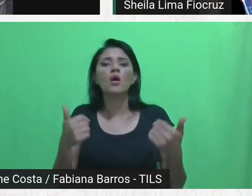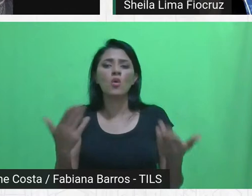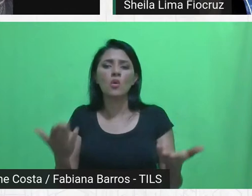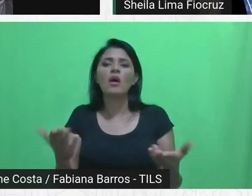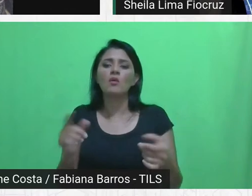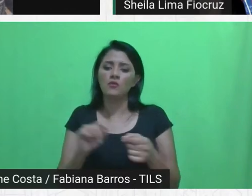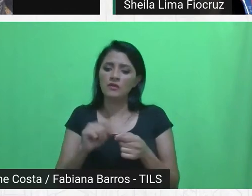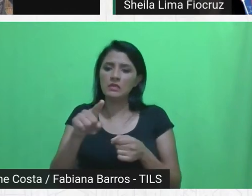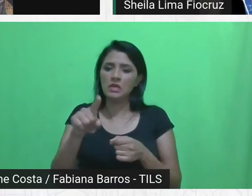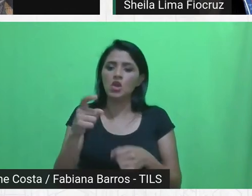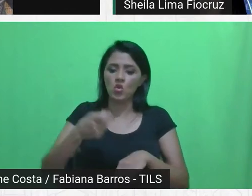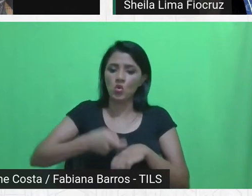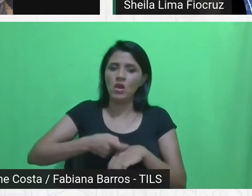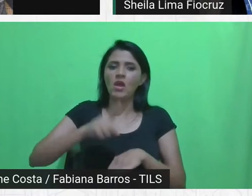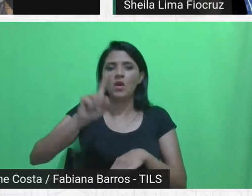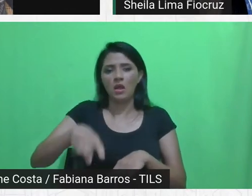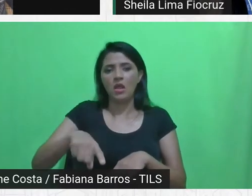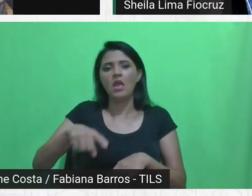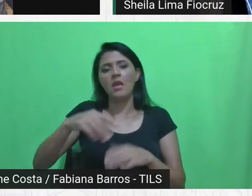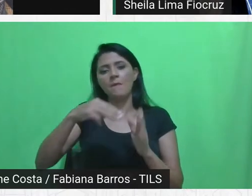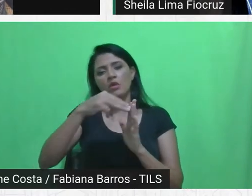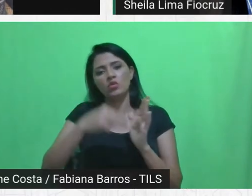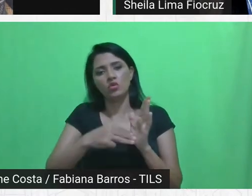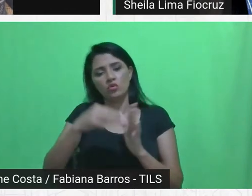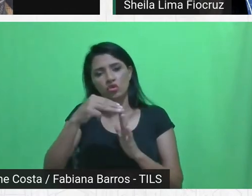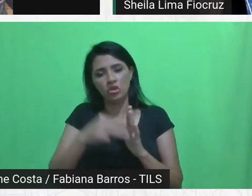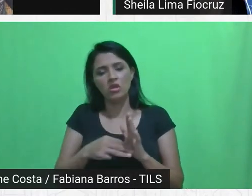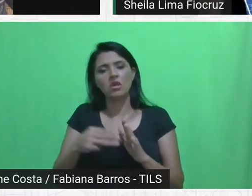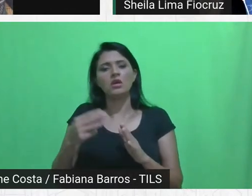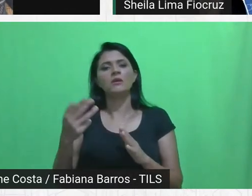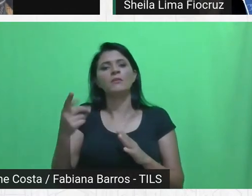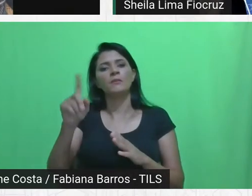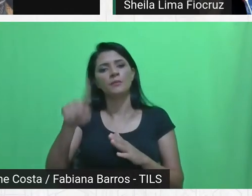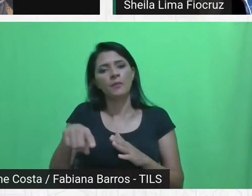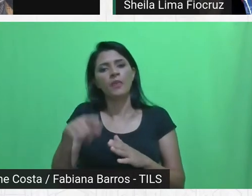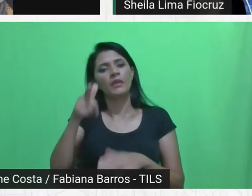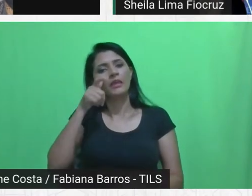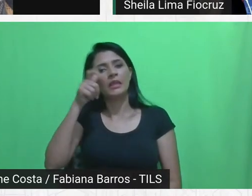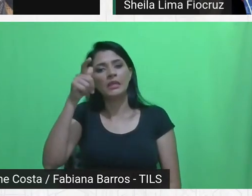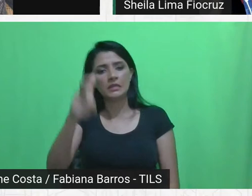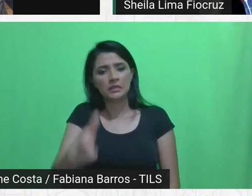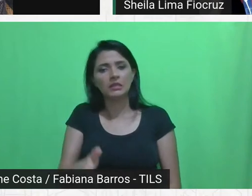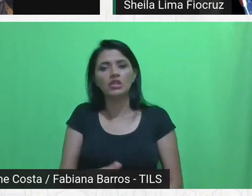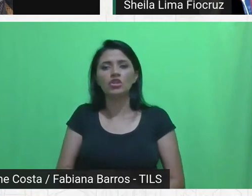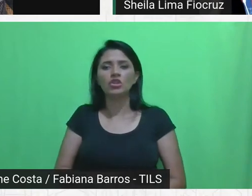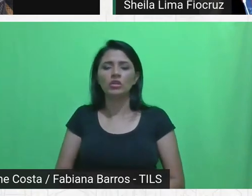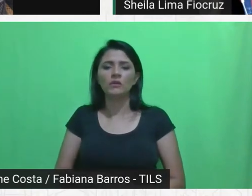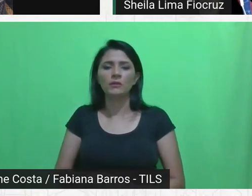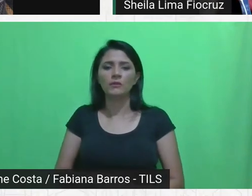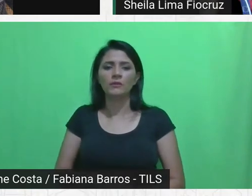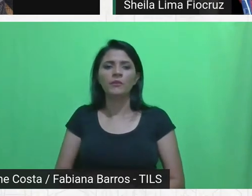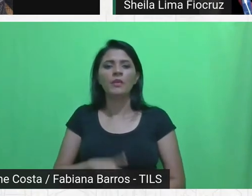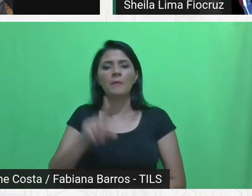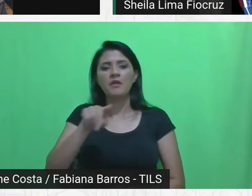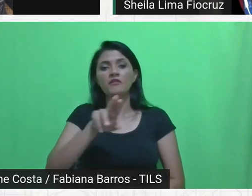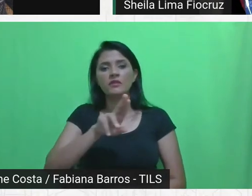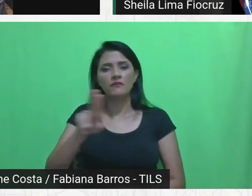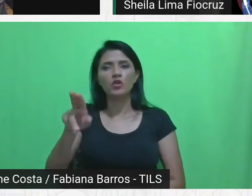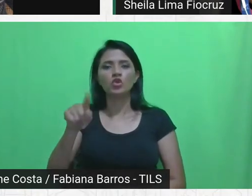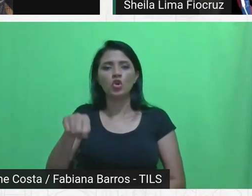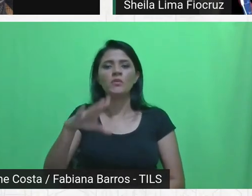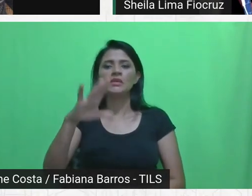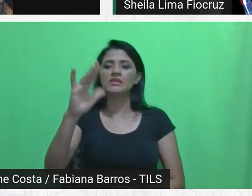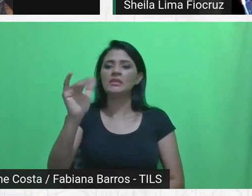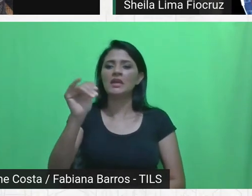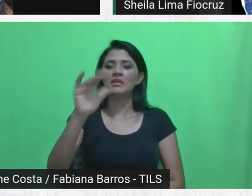concreta é uma metodologia bastante interessante para o que vocês chamam da ciência cidadã.